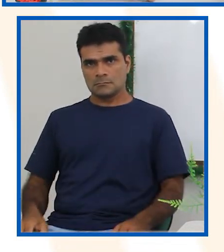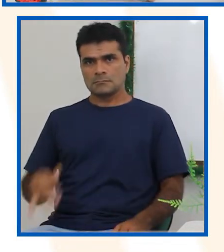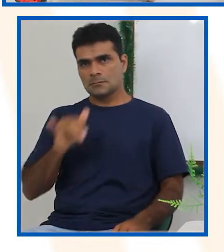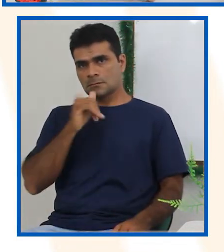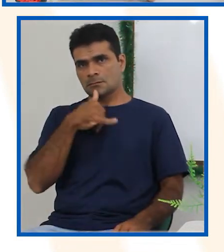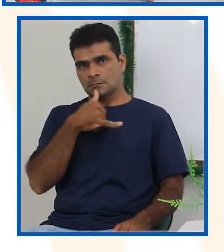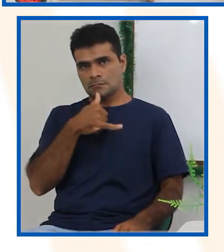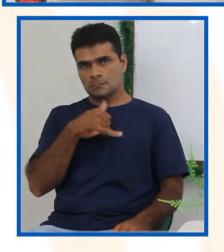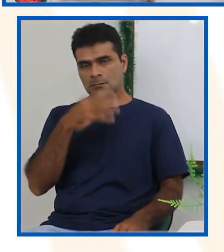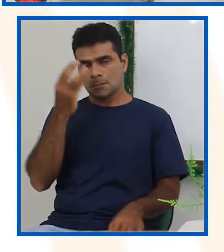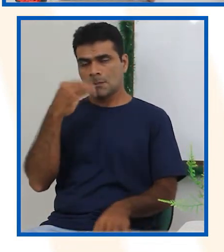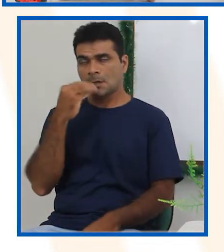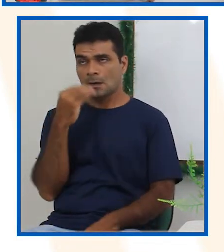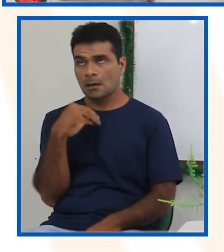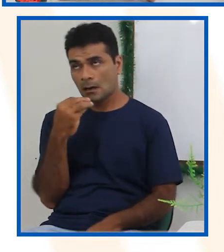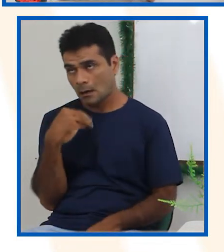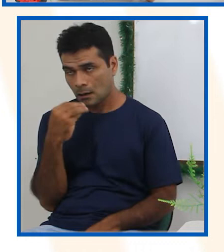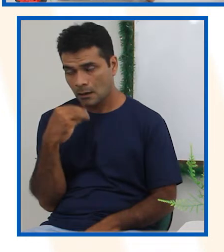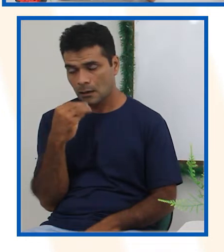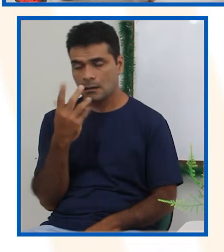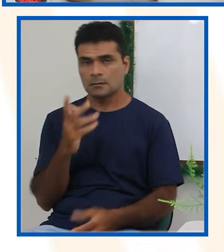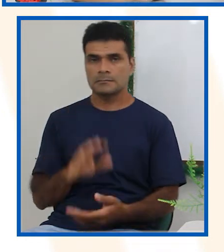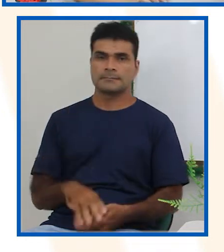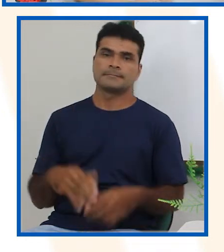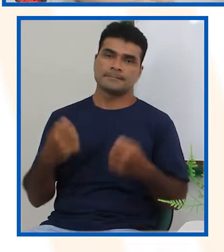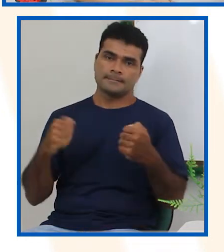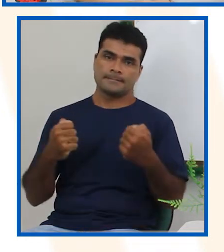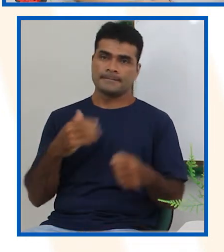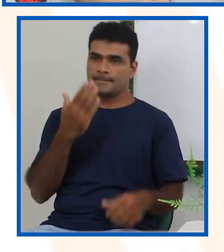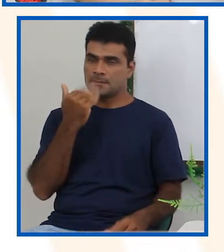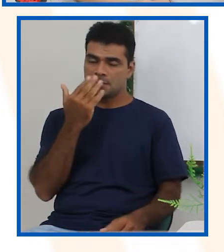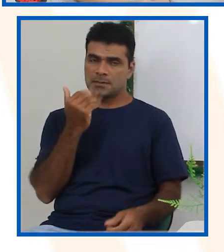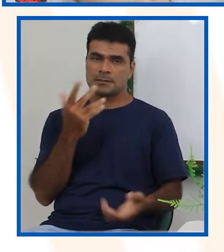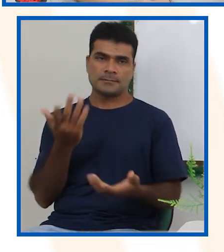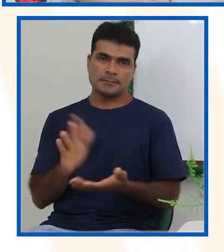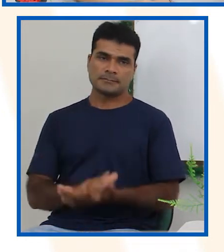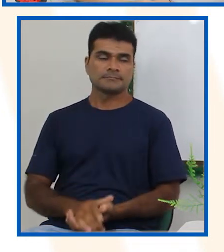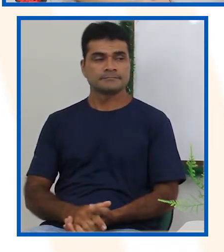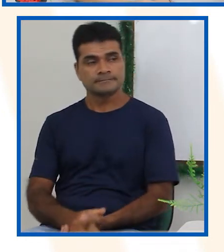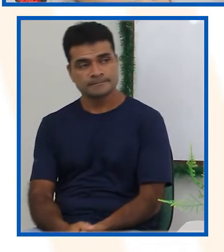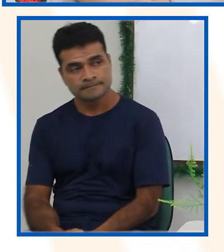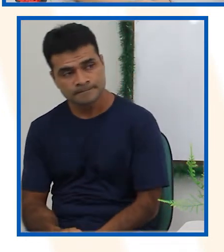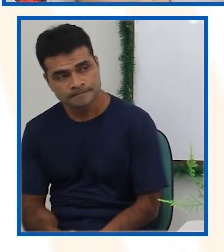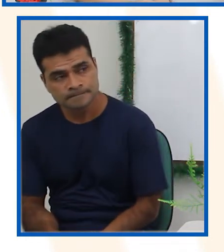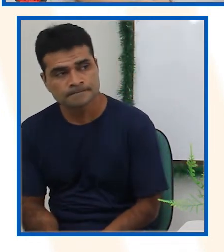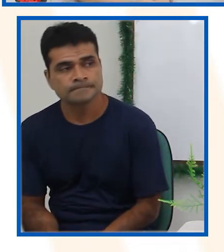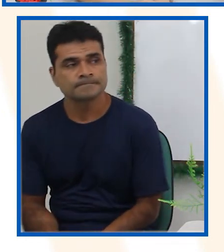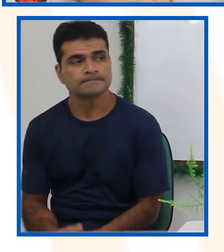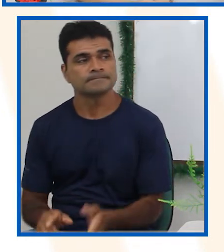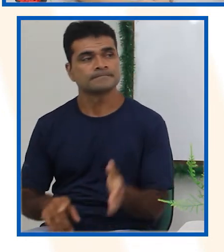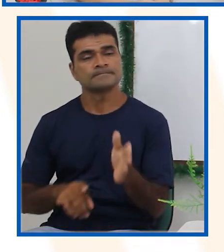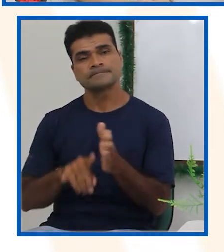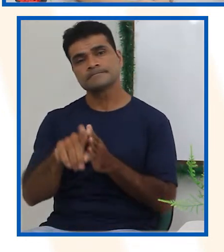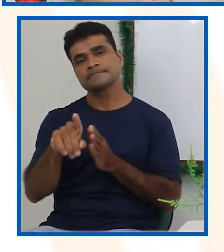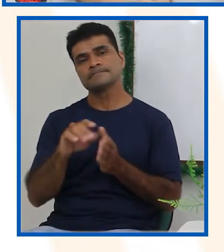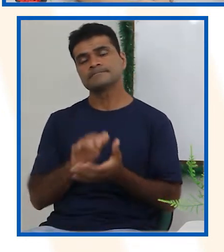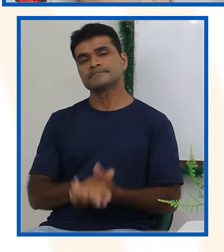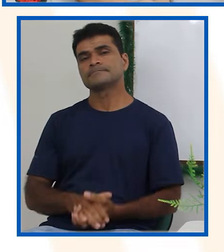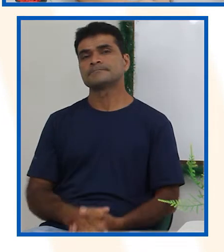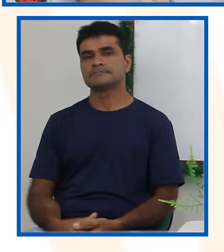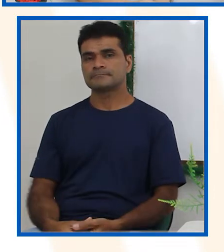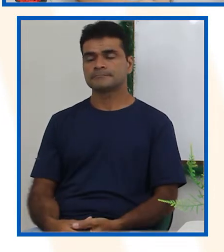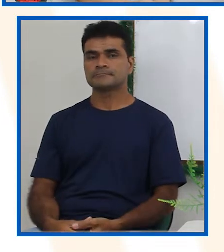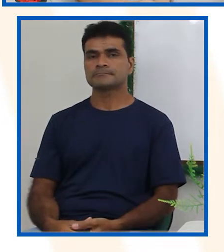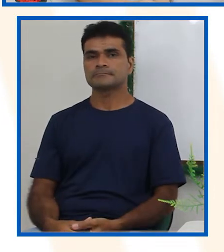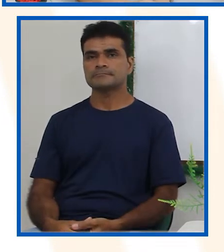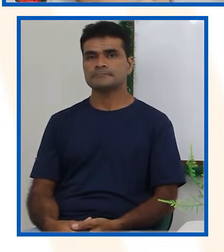fica fraquinho, não é? Então, essa pergunta aí foi muito fácil. Vamos para a próxima. Qual a chance de uma